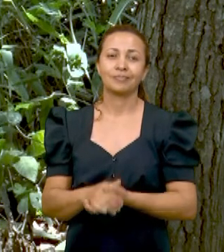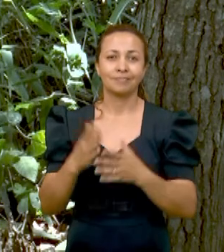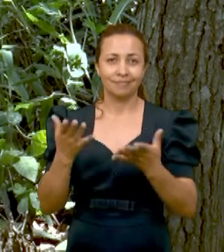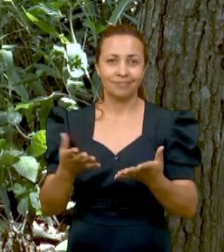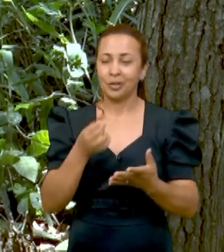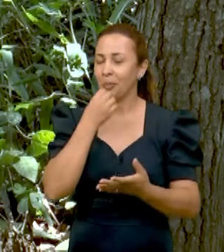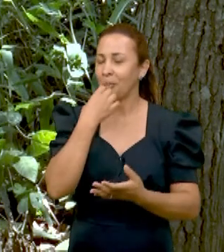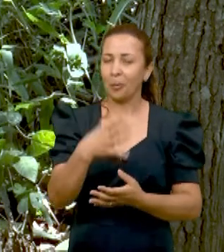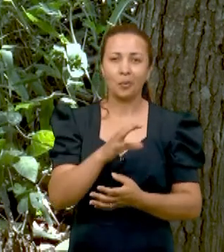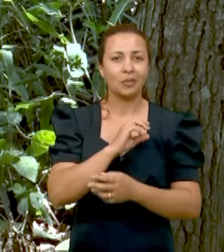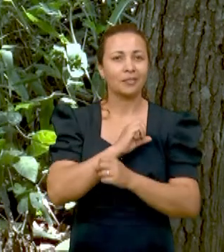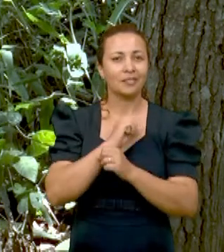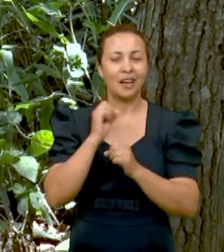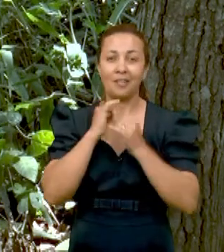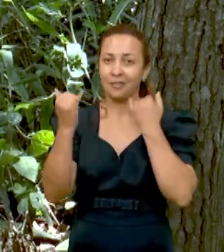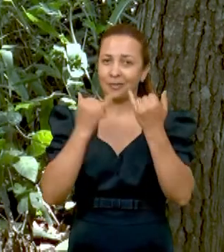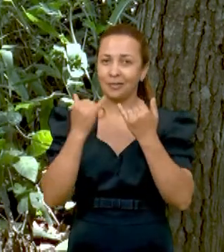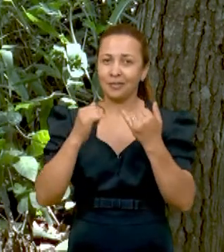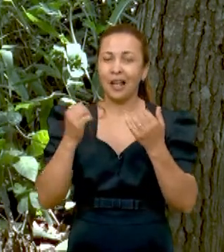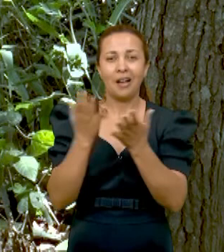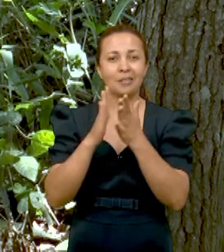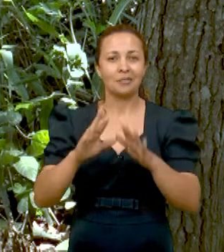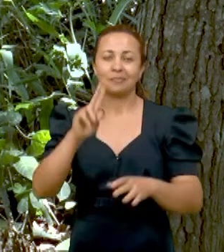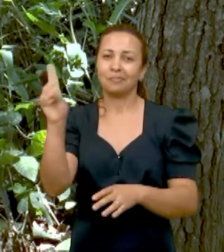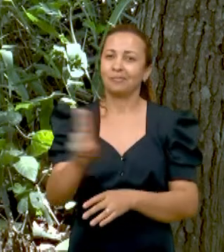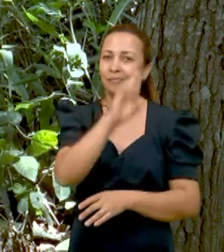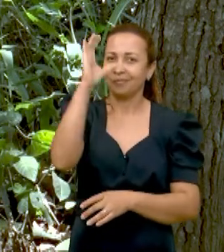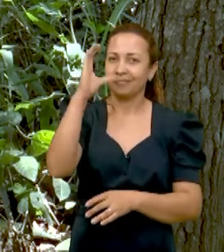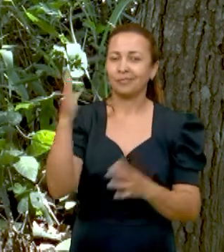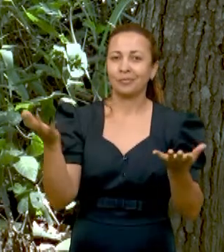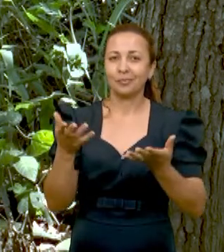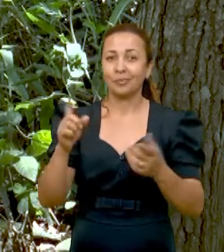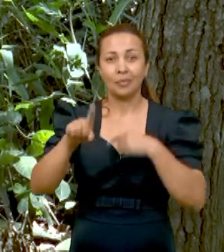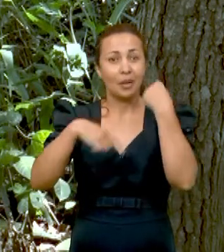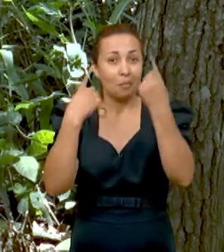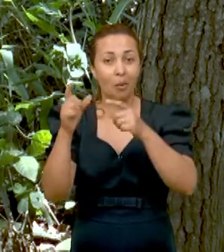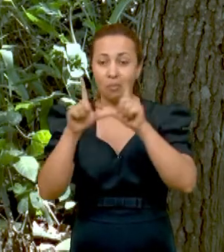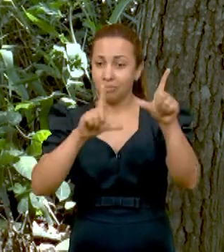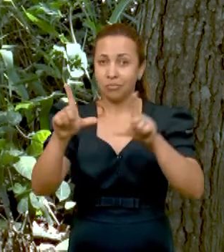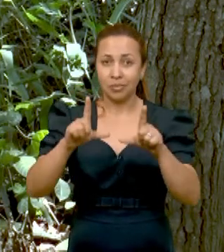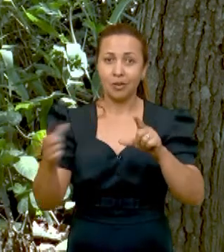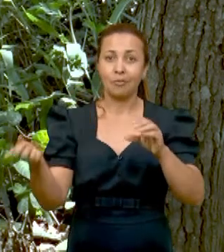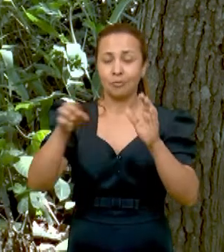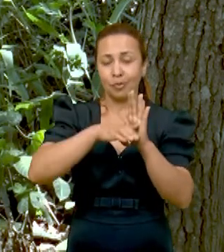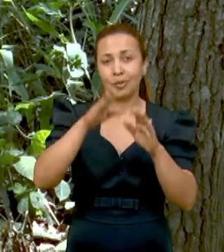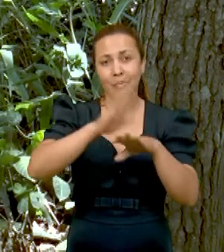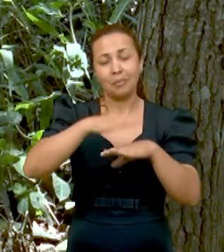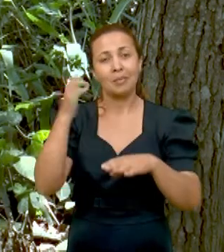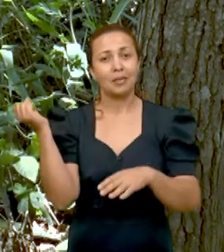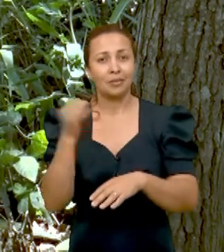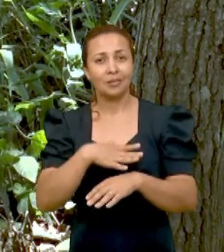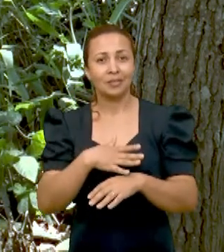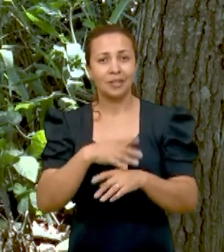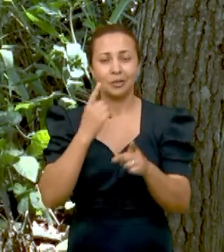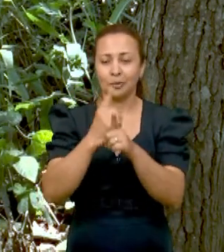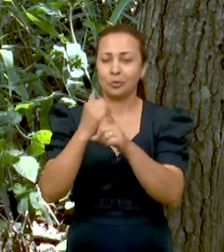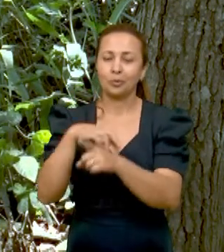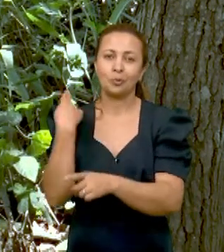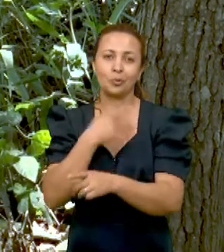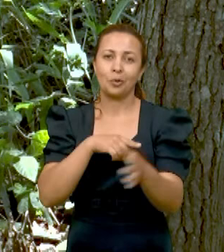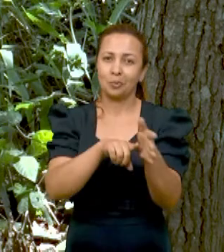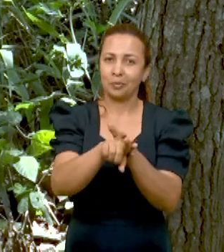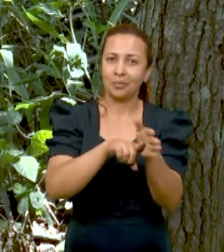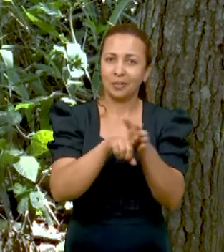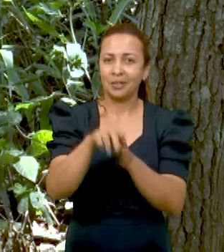E com esta boa notícia, nós encerramos o Univer Ciência de hoje. Na próxima edição, voltamos com mais novidades e descobertas dos